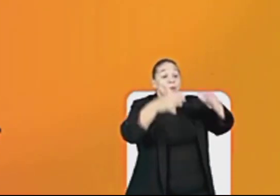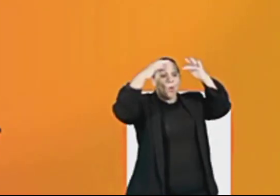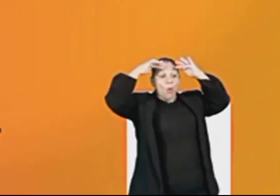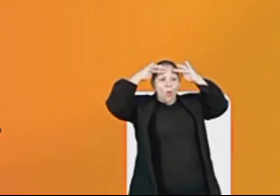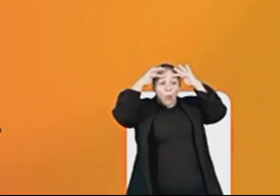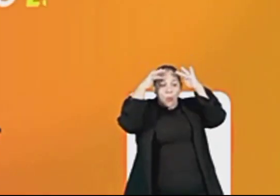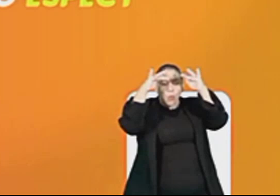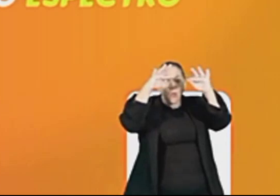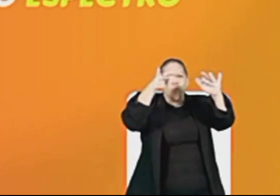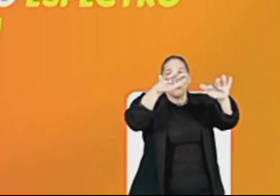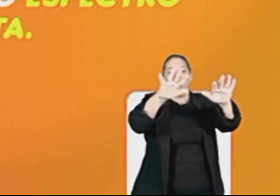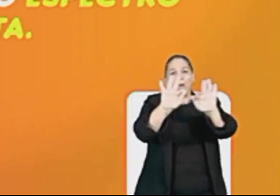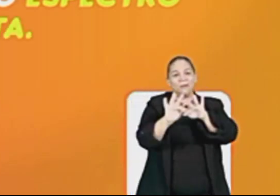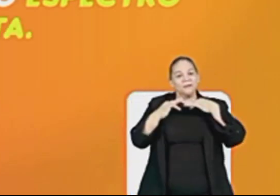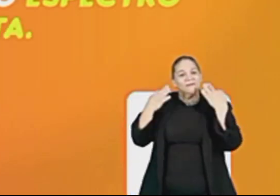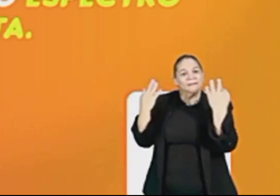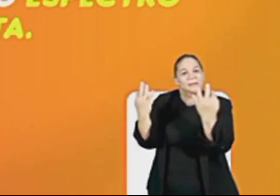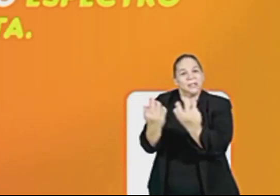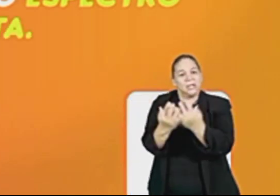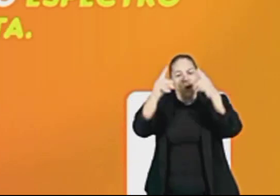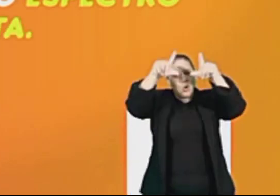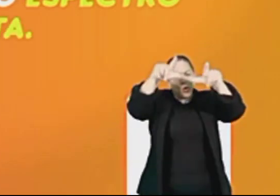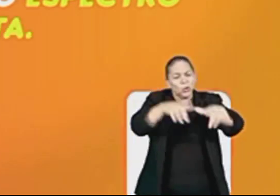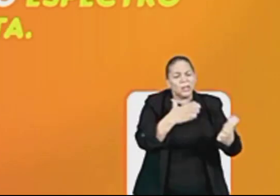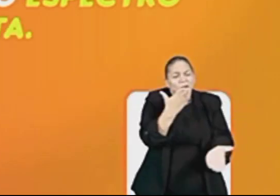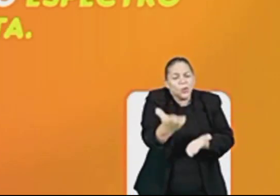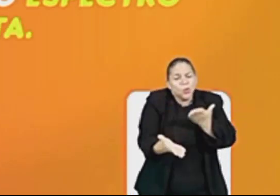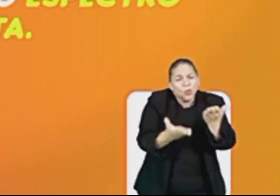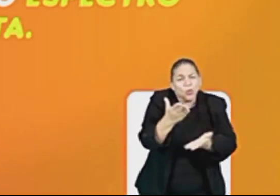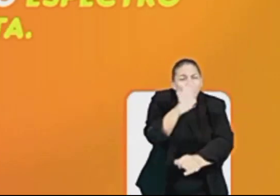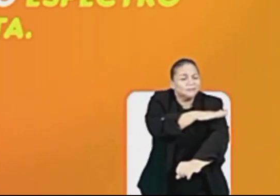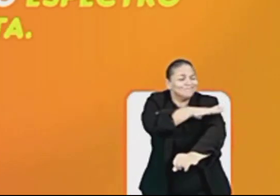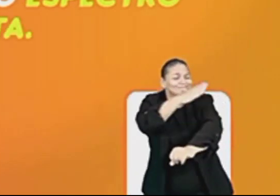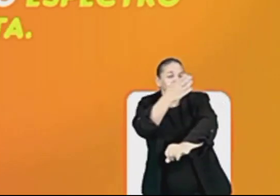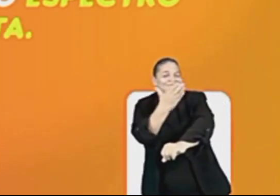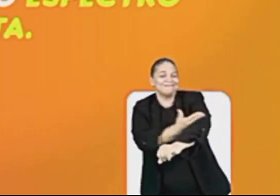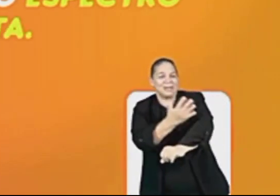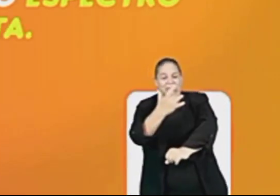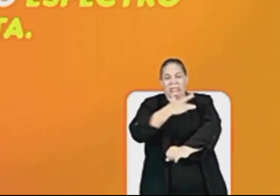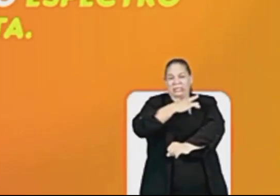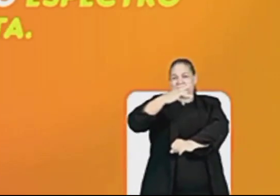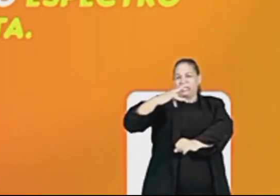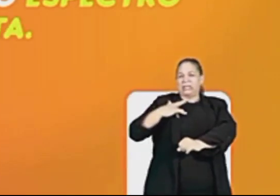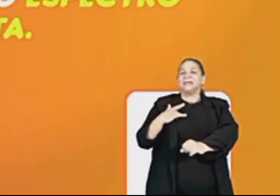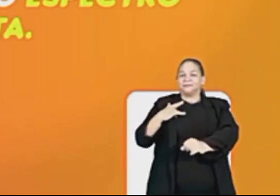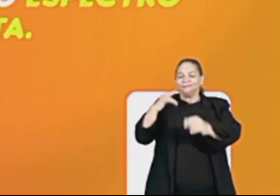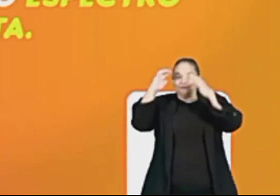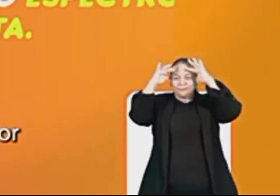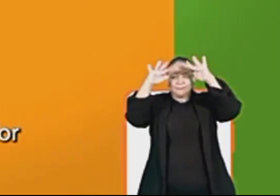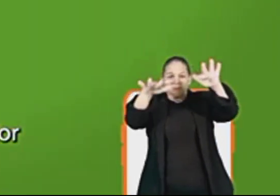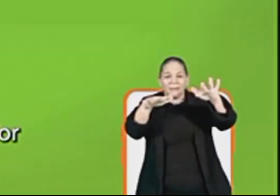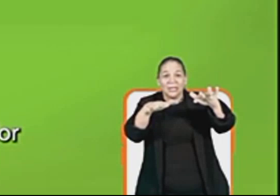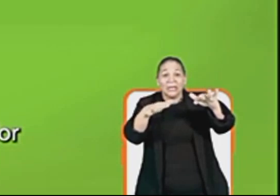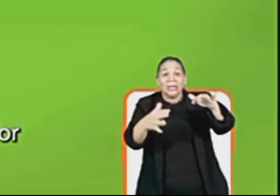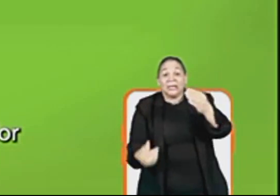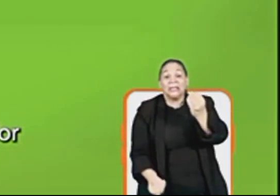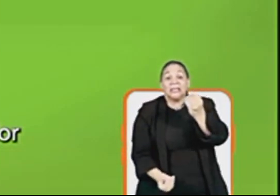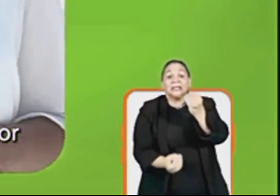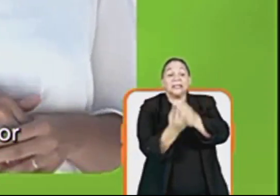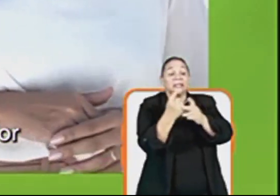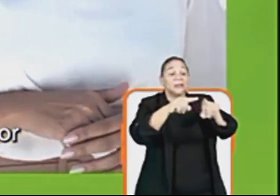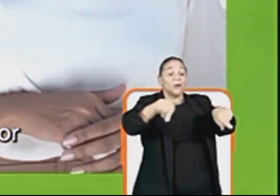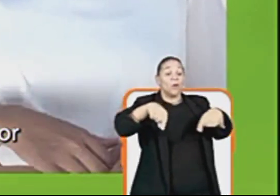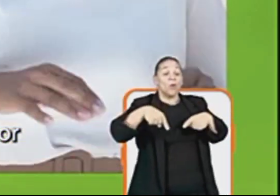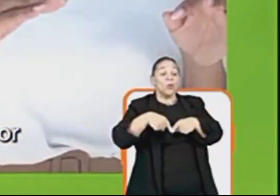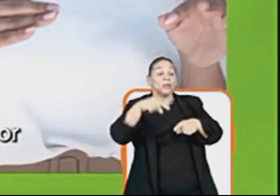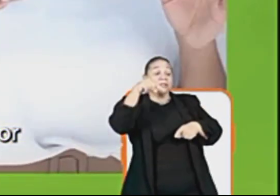Para pessoas com transtorno do espectro autista Um lugar que vai cuidar de maneira integral da saúde das pessoas atípicas Vamos implementar a